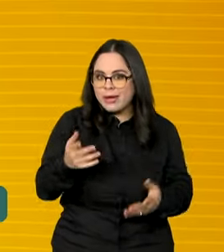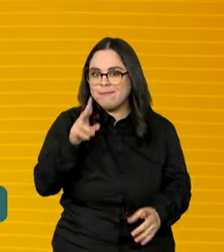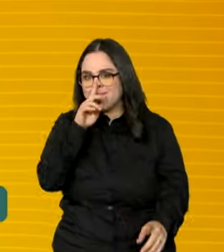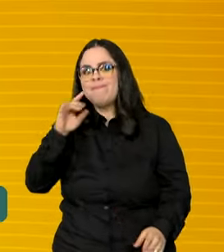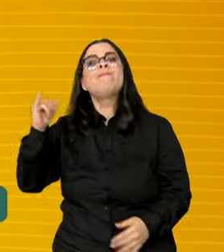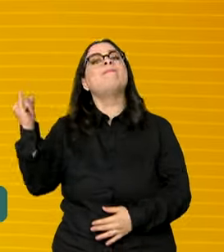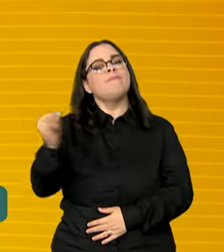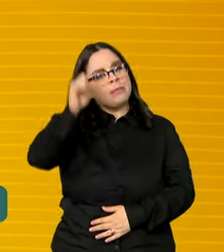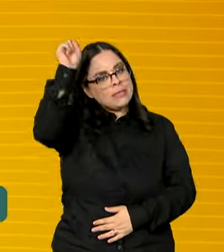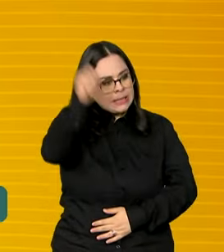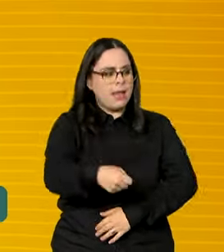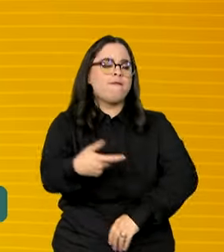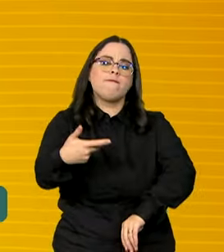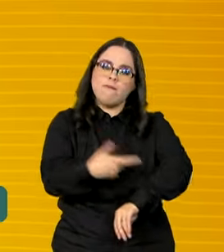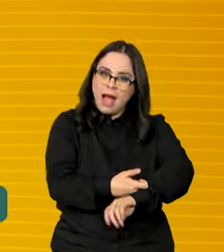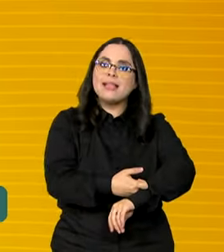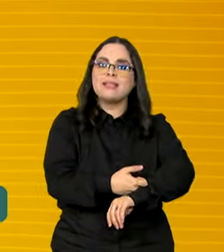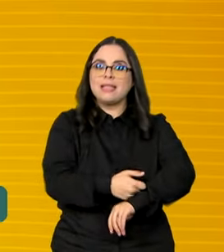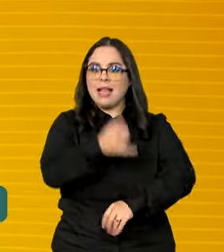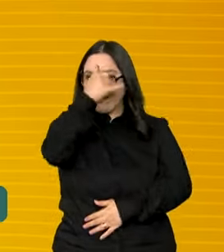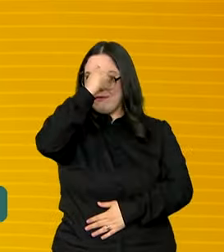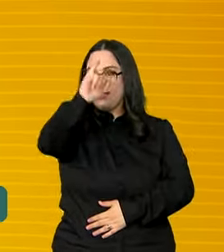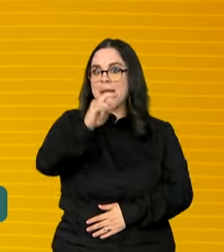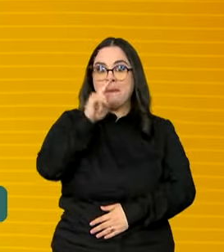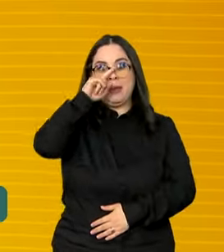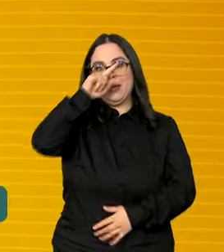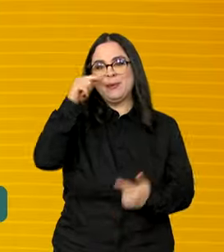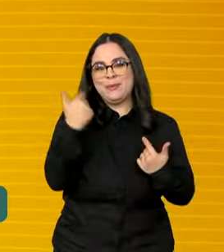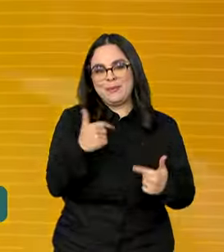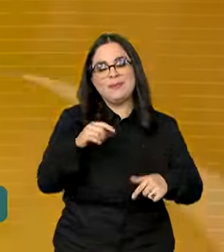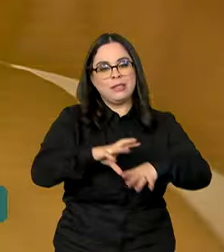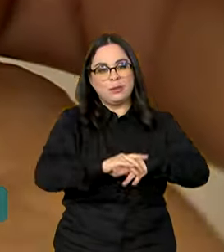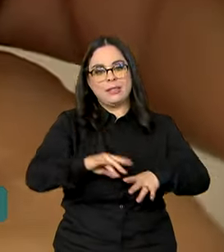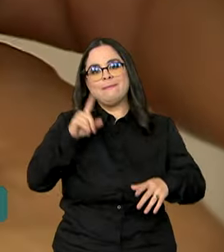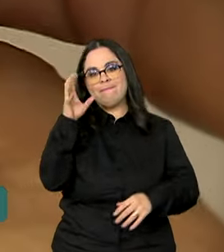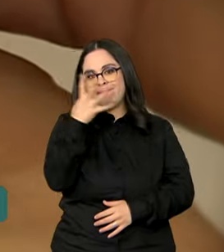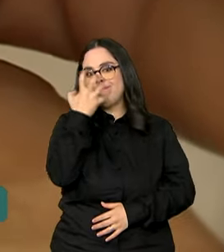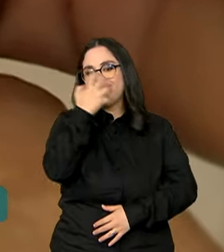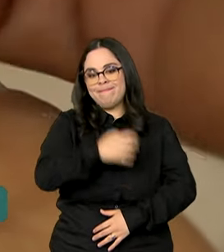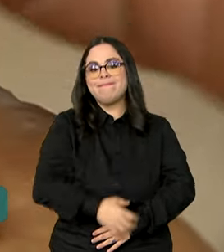vacinar mesmo, para prevenir, para a gente não correr risco, sabendo que é uma doença tão séria.